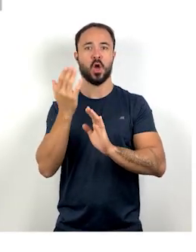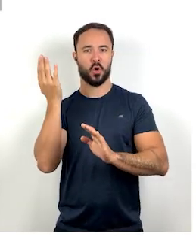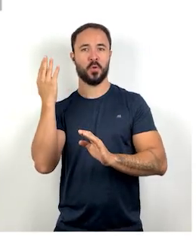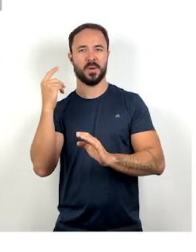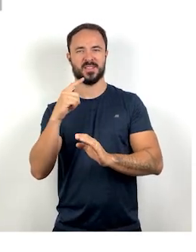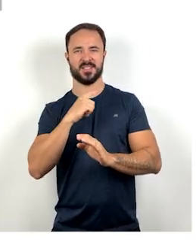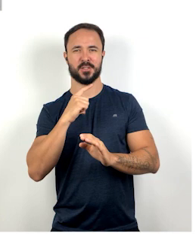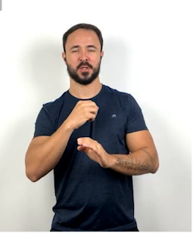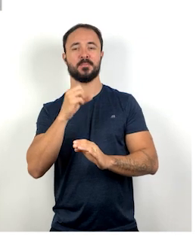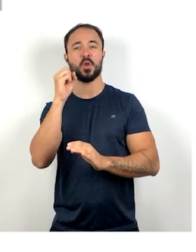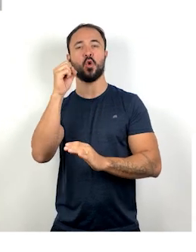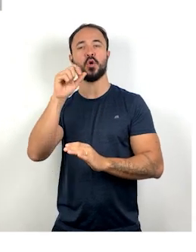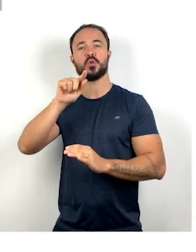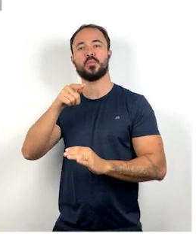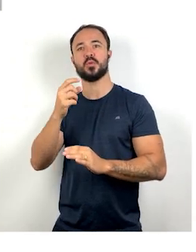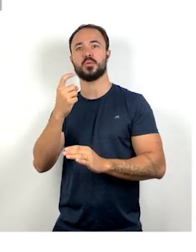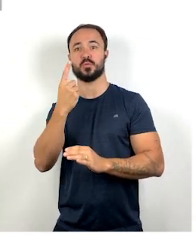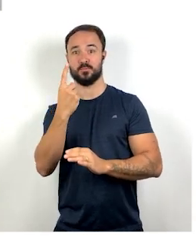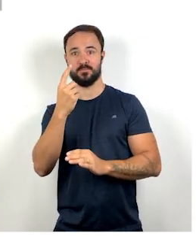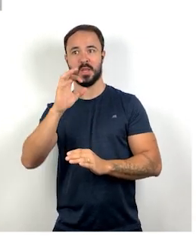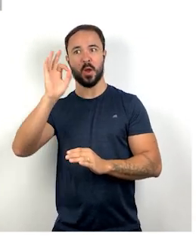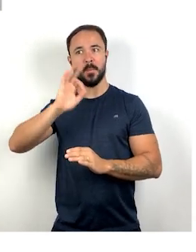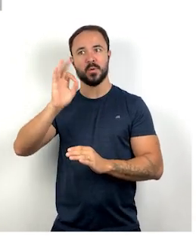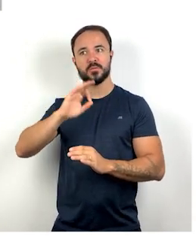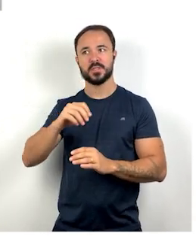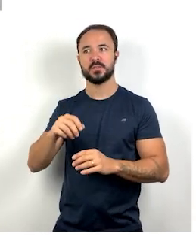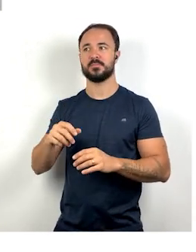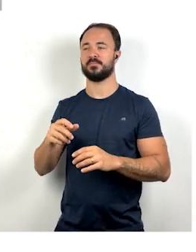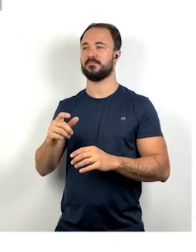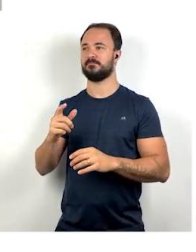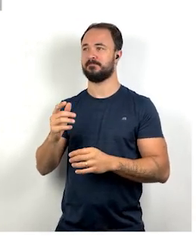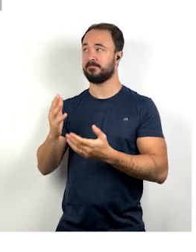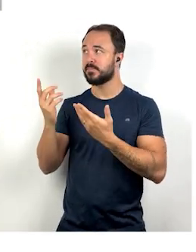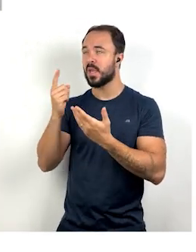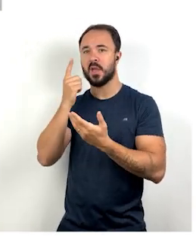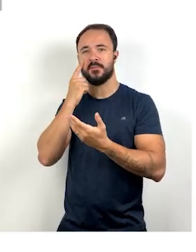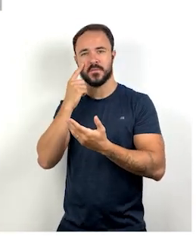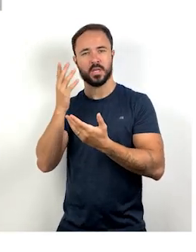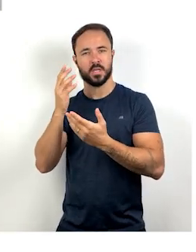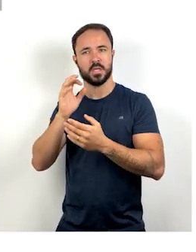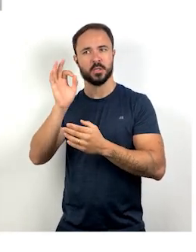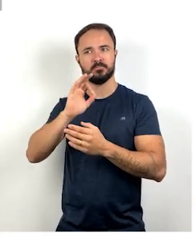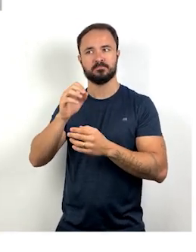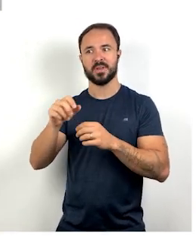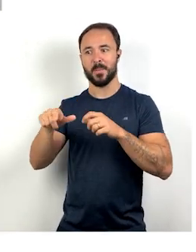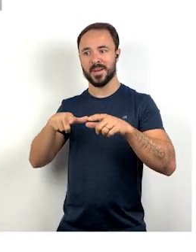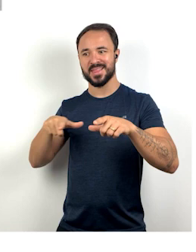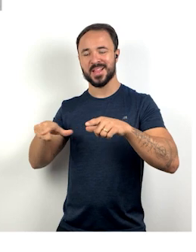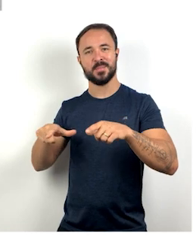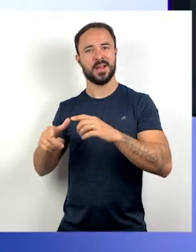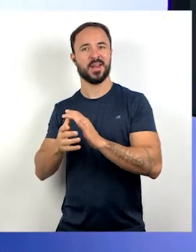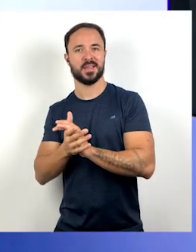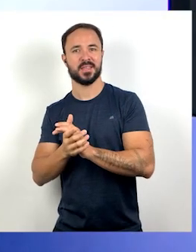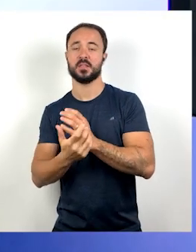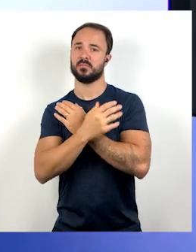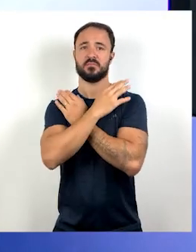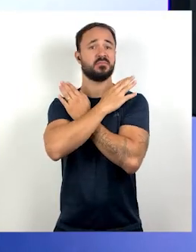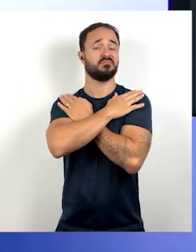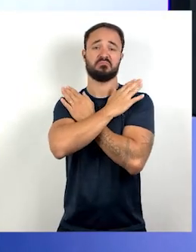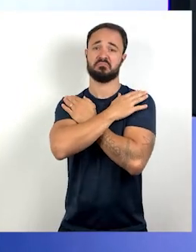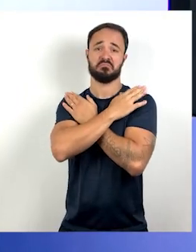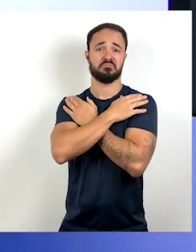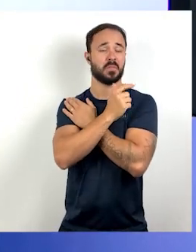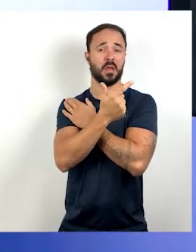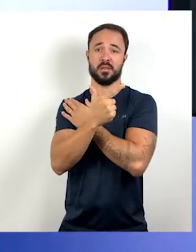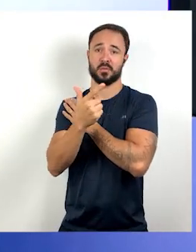ativa, da população disponível para trabalhar estava desempregada. É muita gente. Olha só,